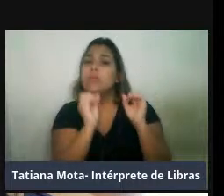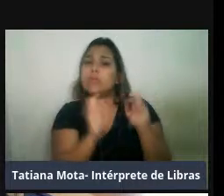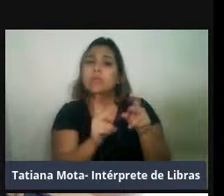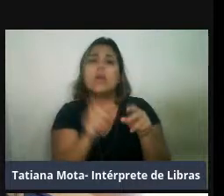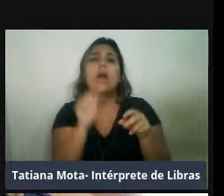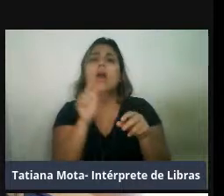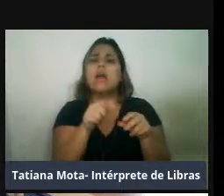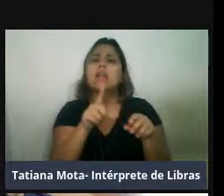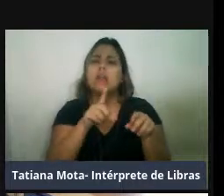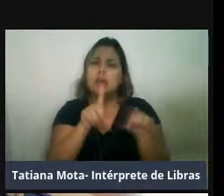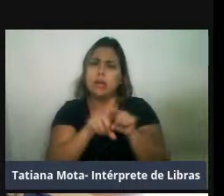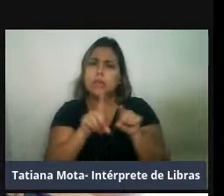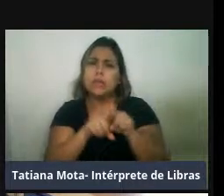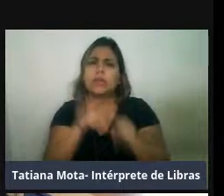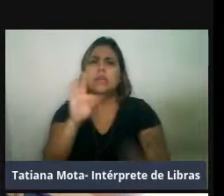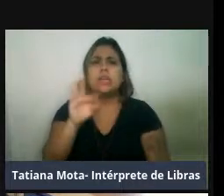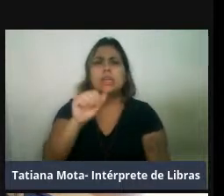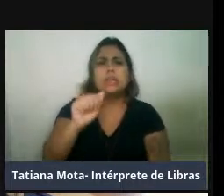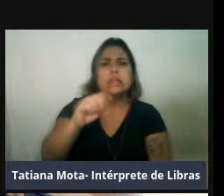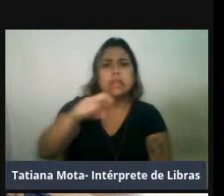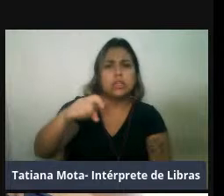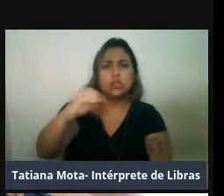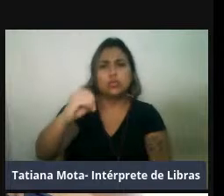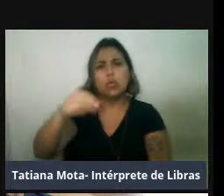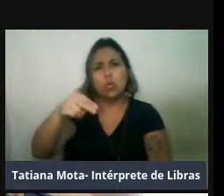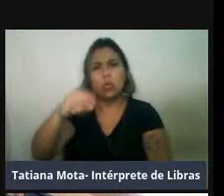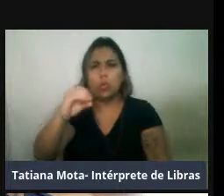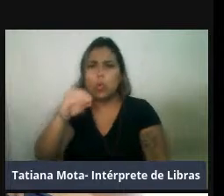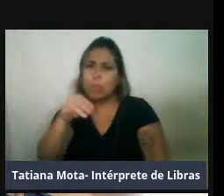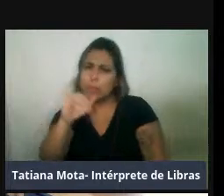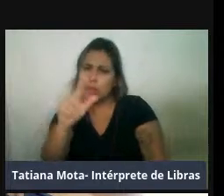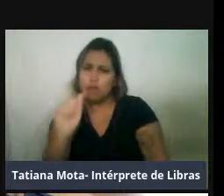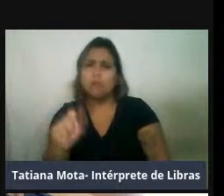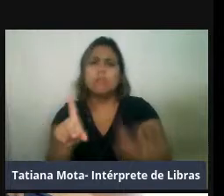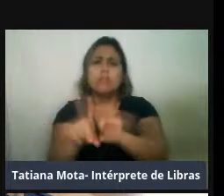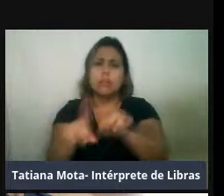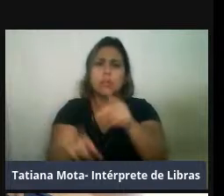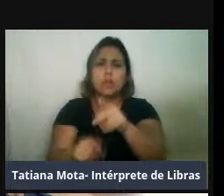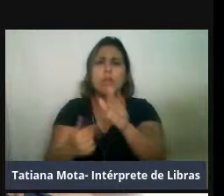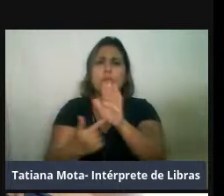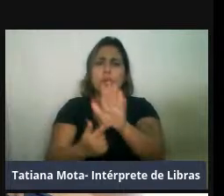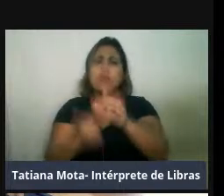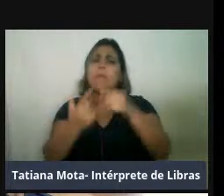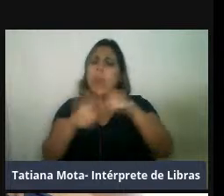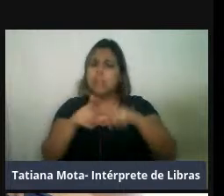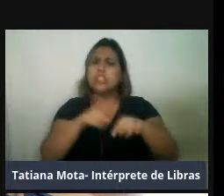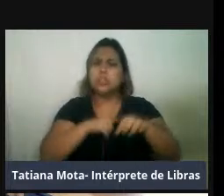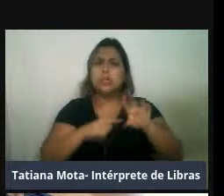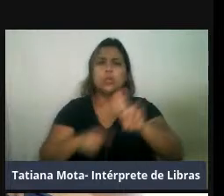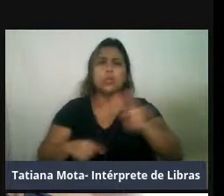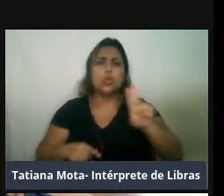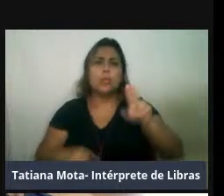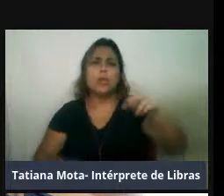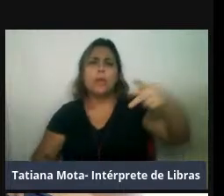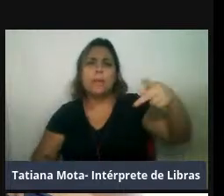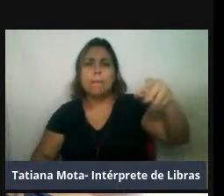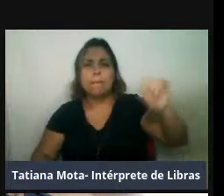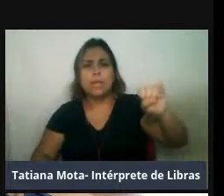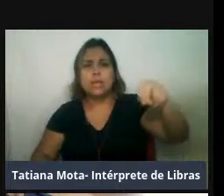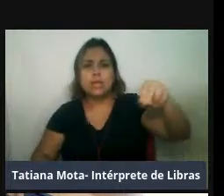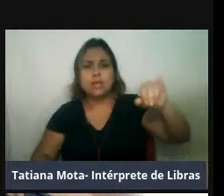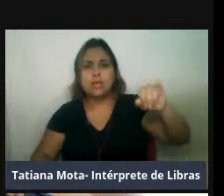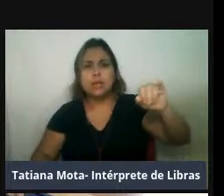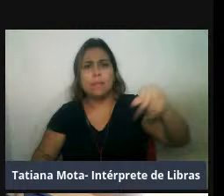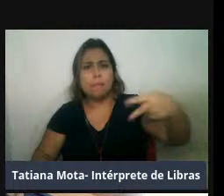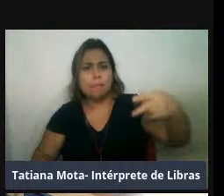taxonômicas ainda em discussão, mas a gente chama eles popularmente de pinípides, são grupos marinhos, então, derivados de